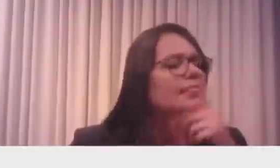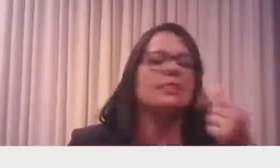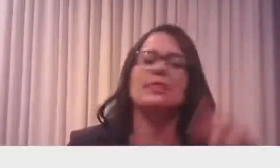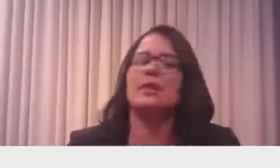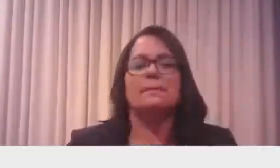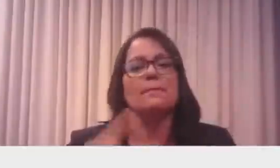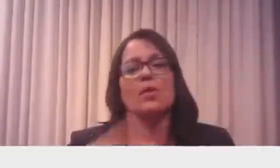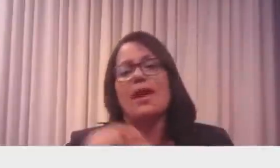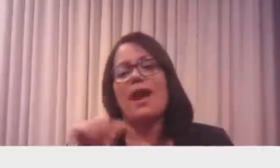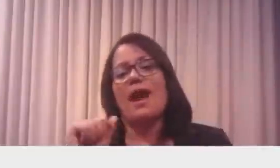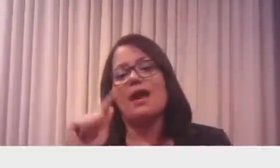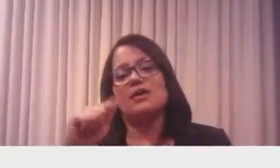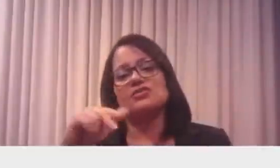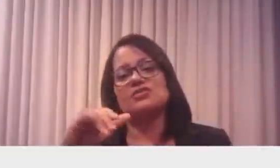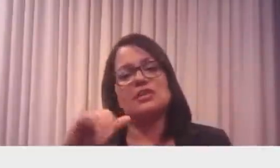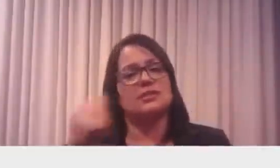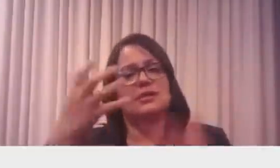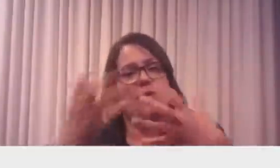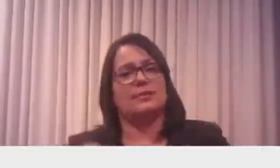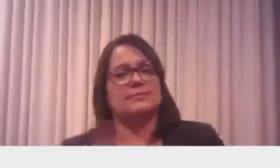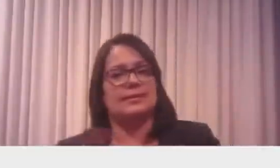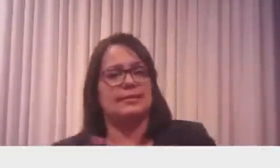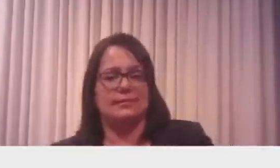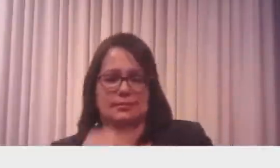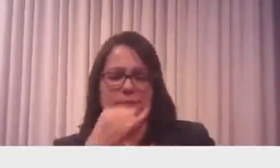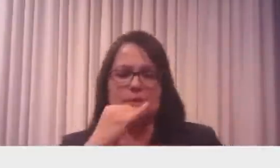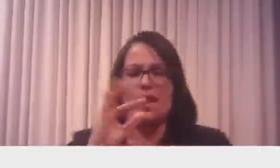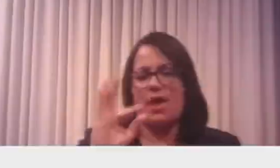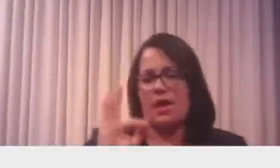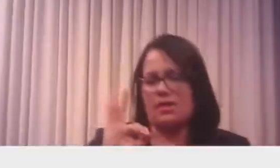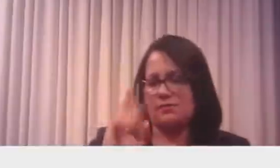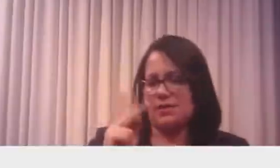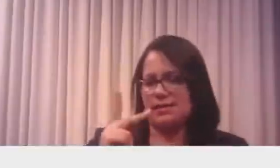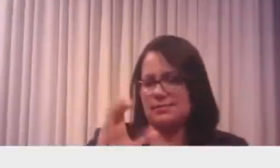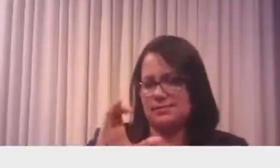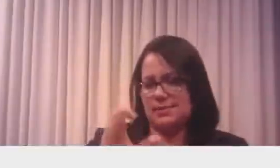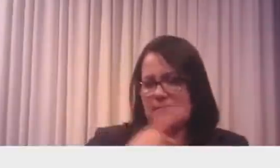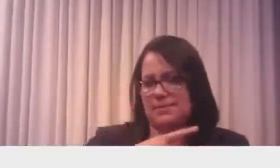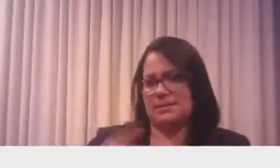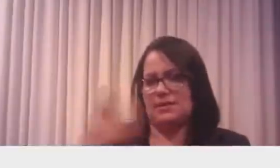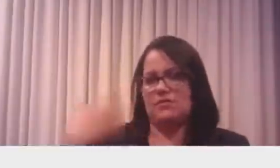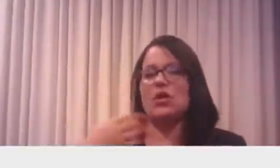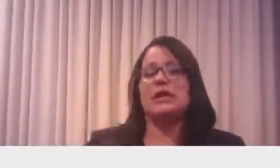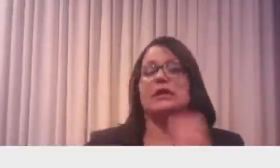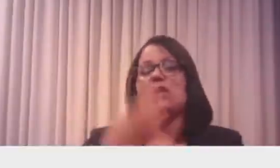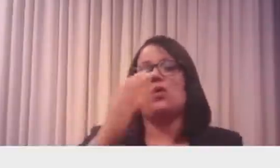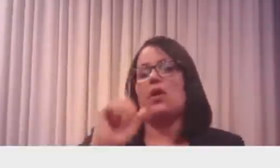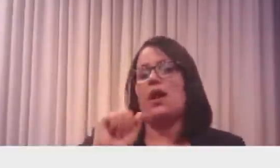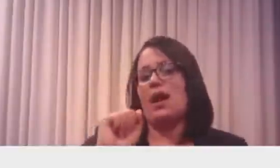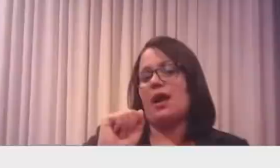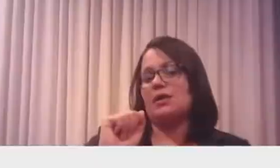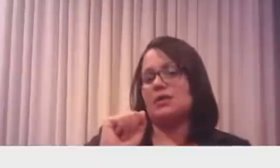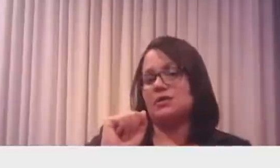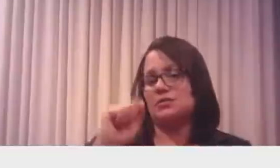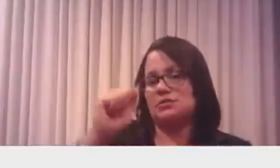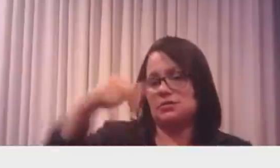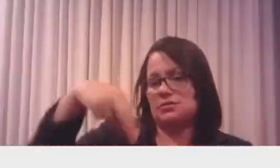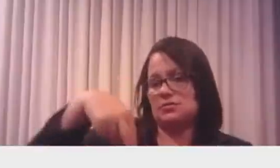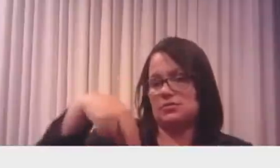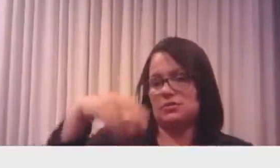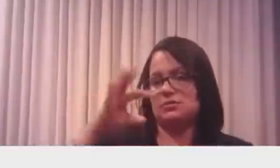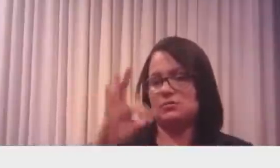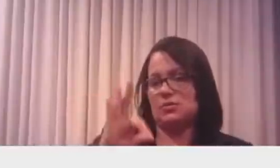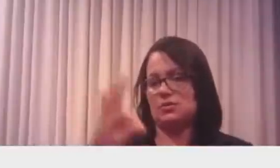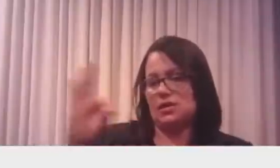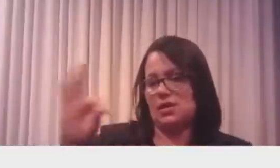final dos anos 90 pro Fernando Henrique Cardoso criar as agências. Tem a Agência Nacional de Transportes Terrestres, a Agência Nacional de